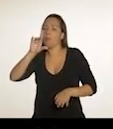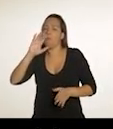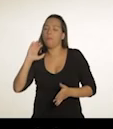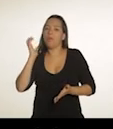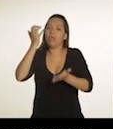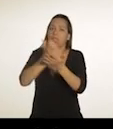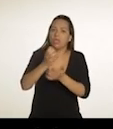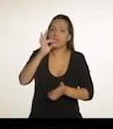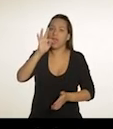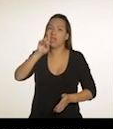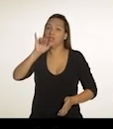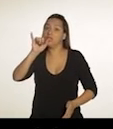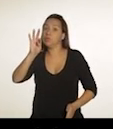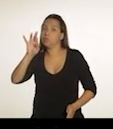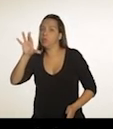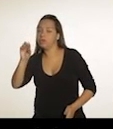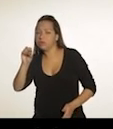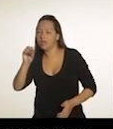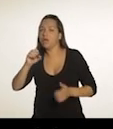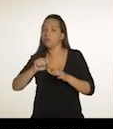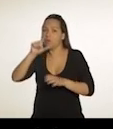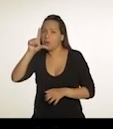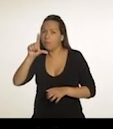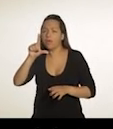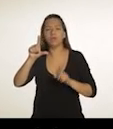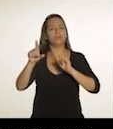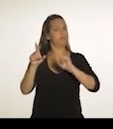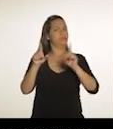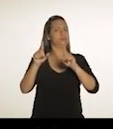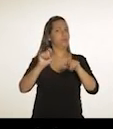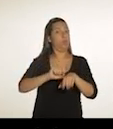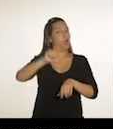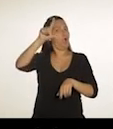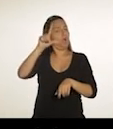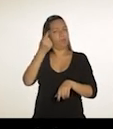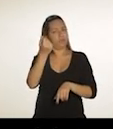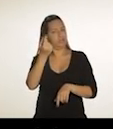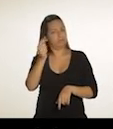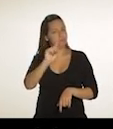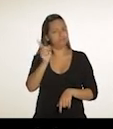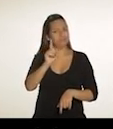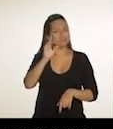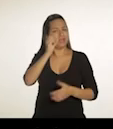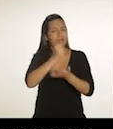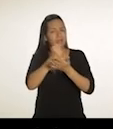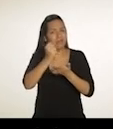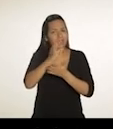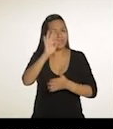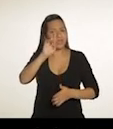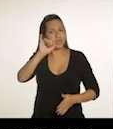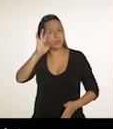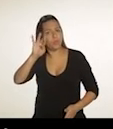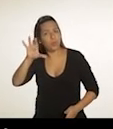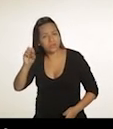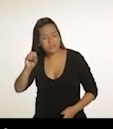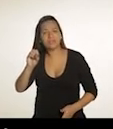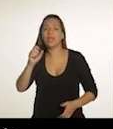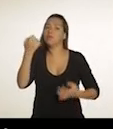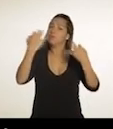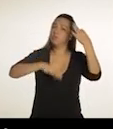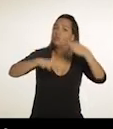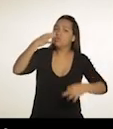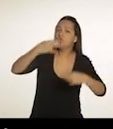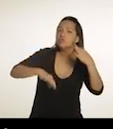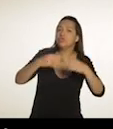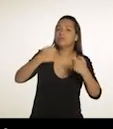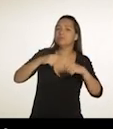e o nível de gerais? Eu acho que não passa por uma carga tributária maior. Passa por uma reforma tributária que possa ser mais justa e que